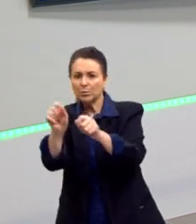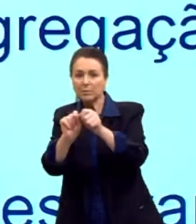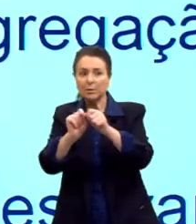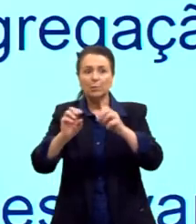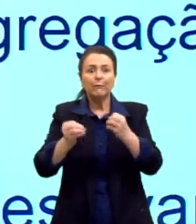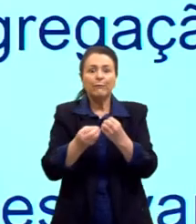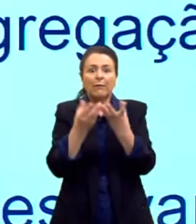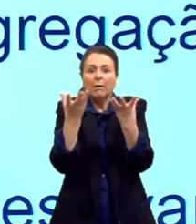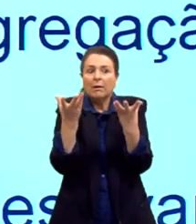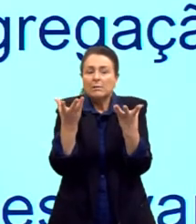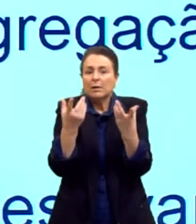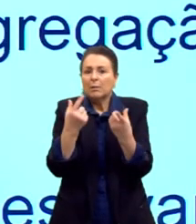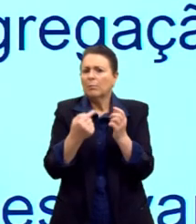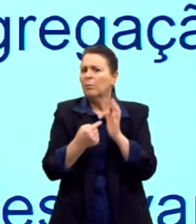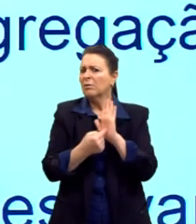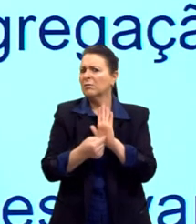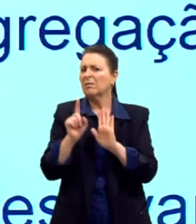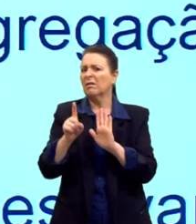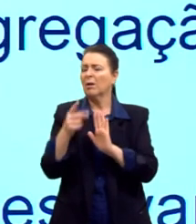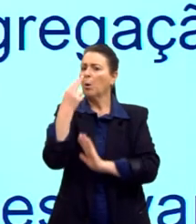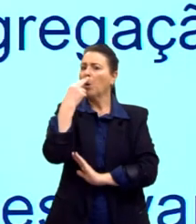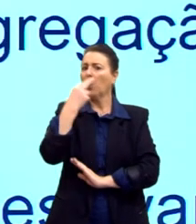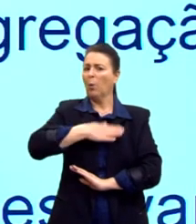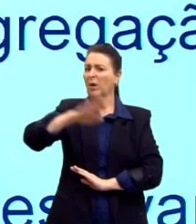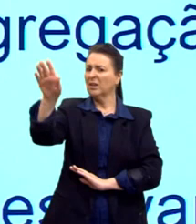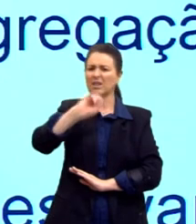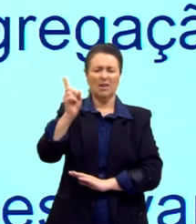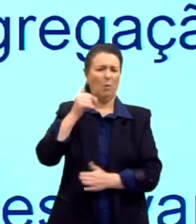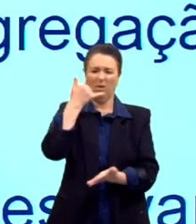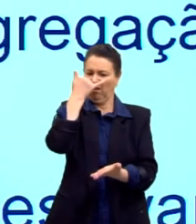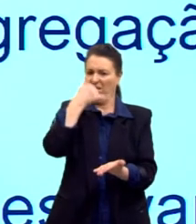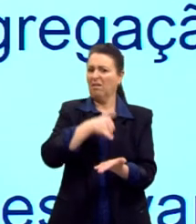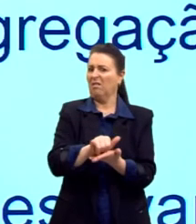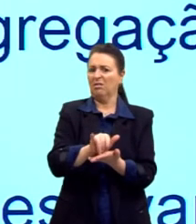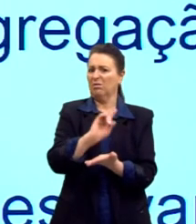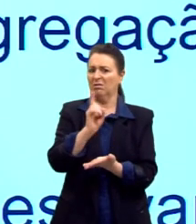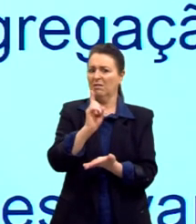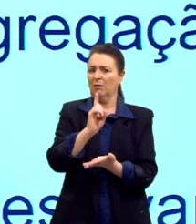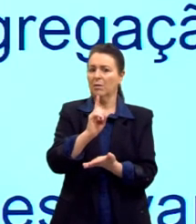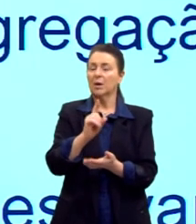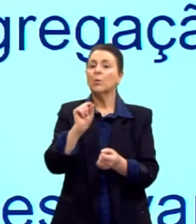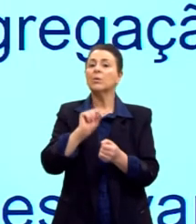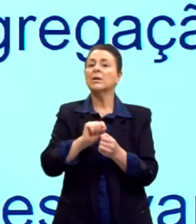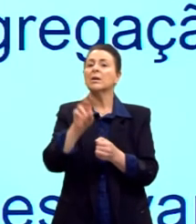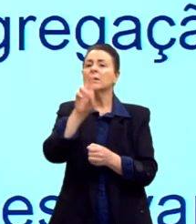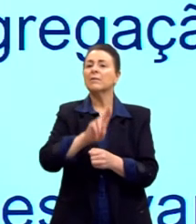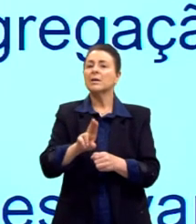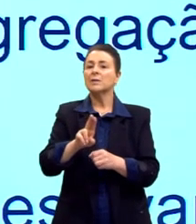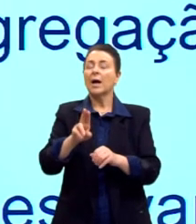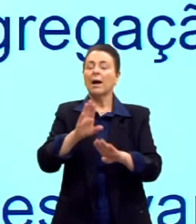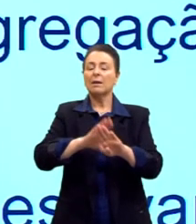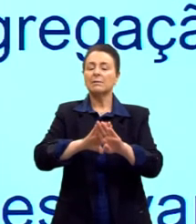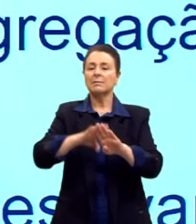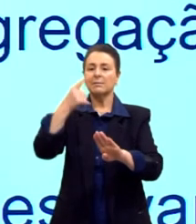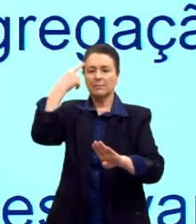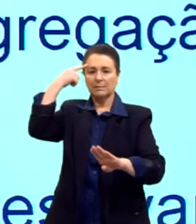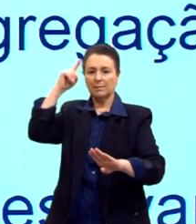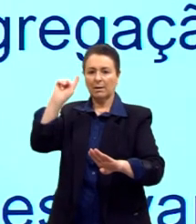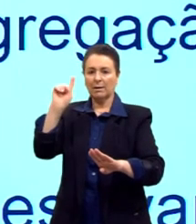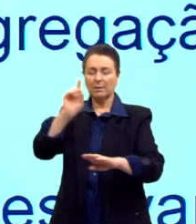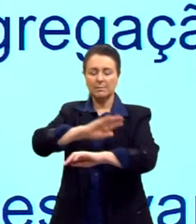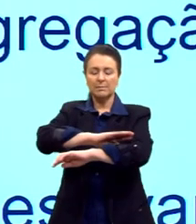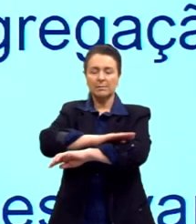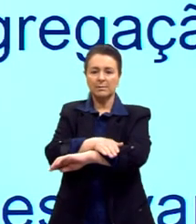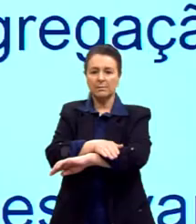ele, né. Para mostrar o quê? O Hitler não enganou os alemães. Na verdade, ele pegou esses ideais racistas, né, e usou eles para